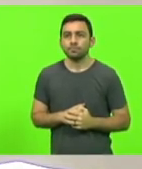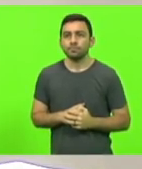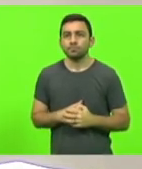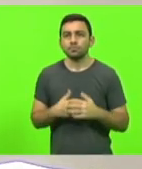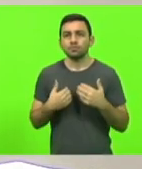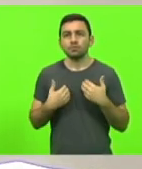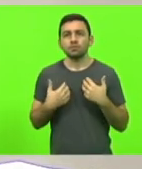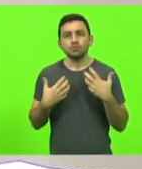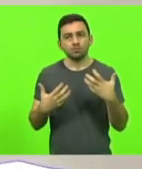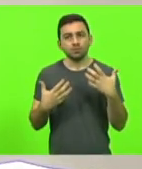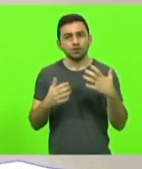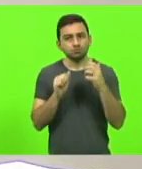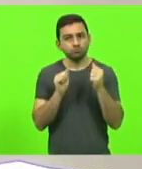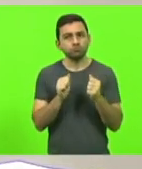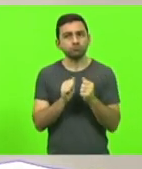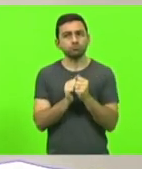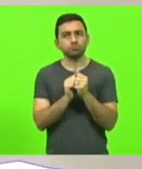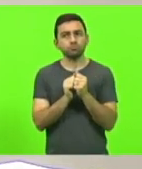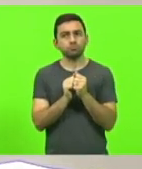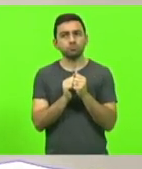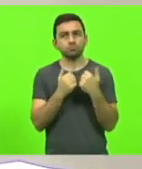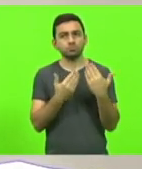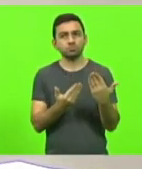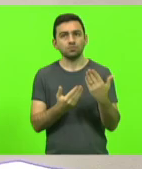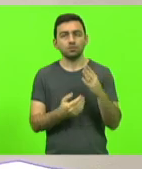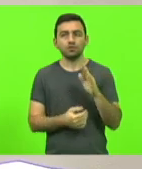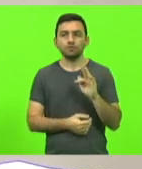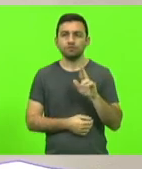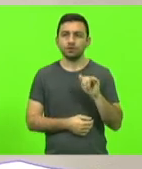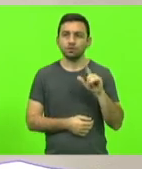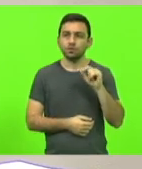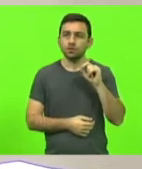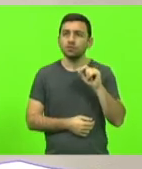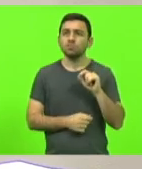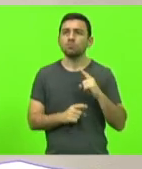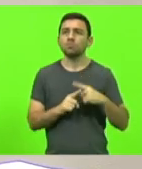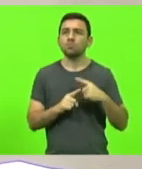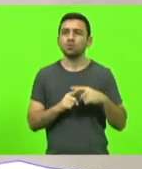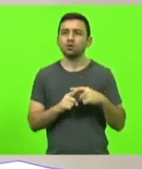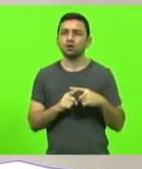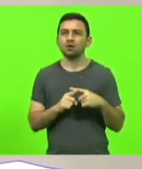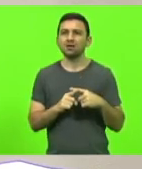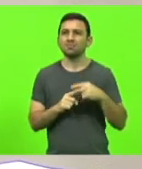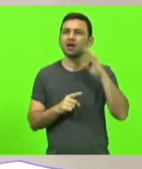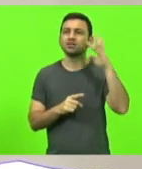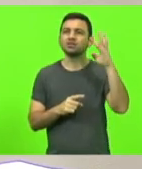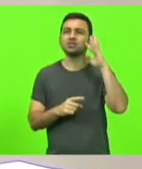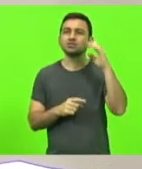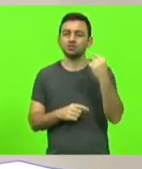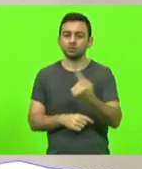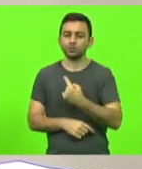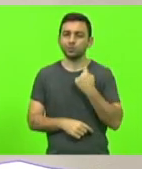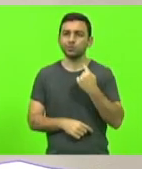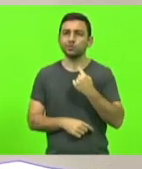estar junto com o amigo deputado Frigo nessas palavras aí. Imagina nós, deputados aqui,